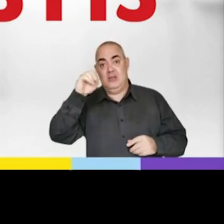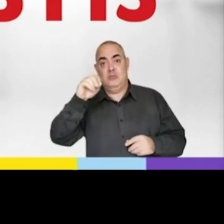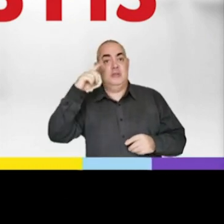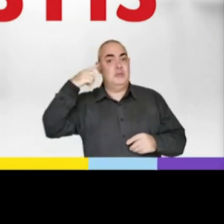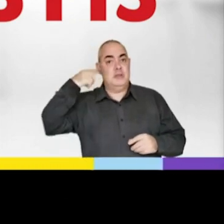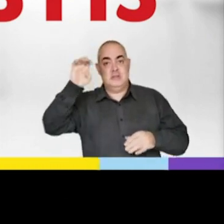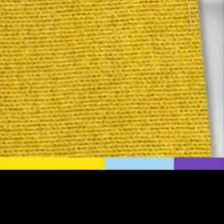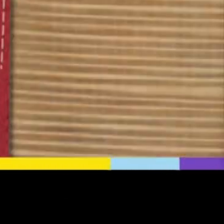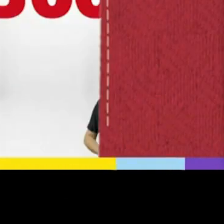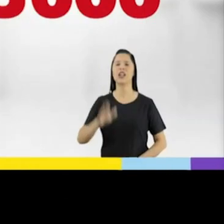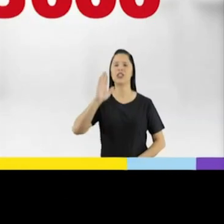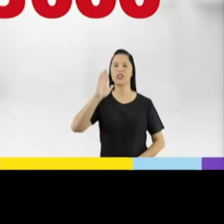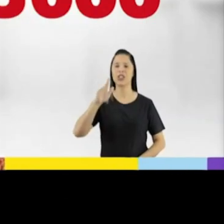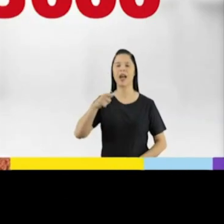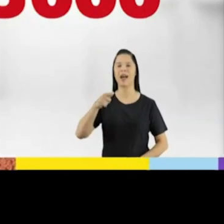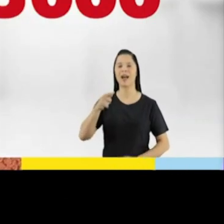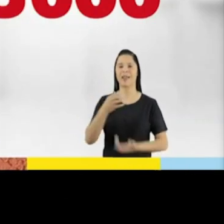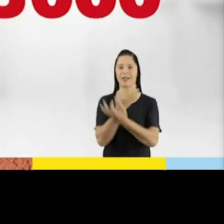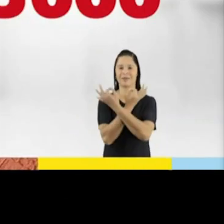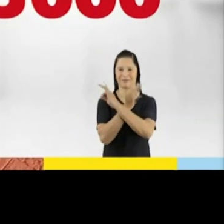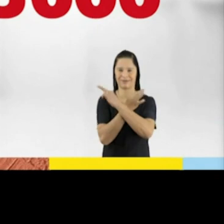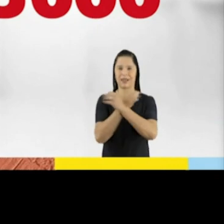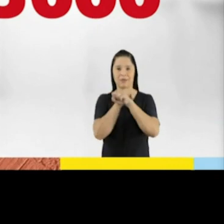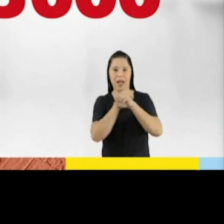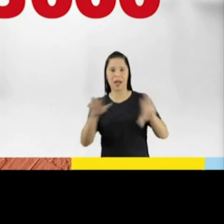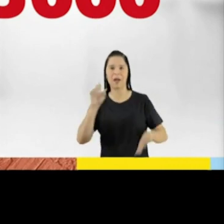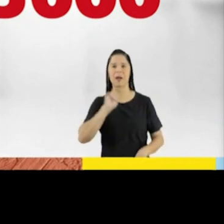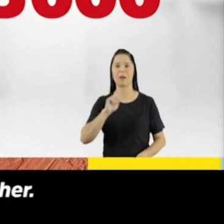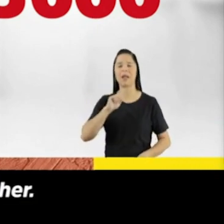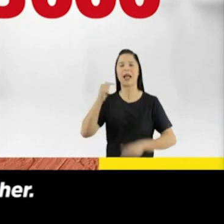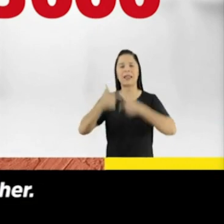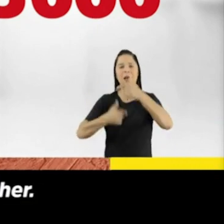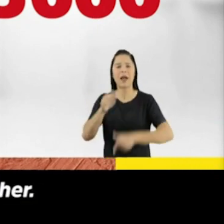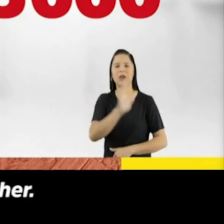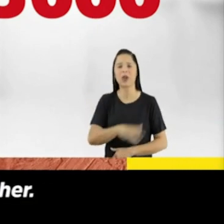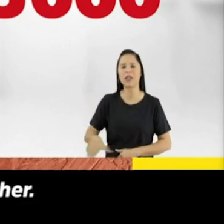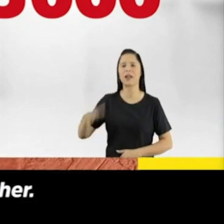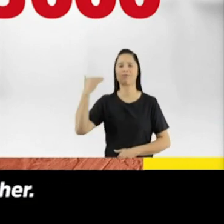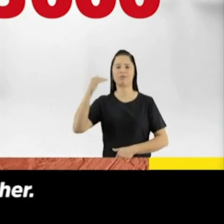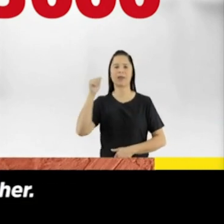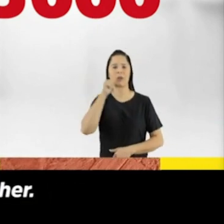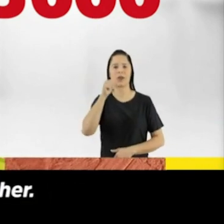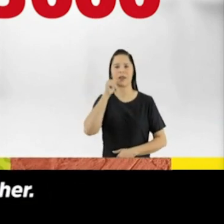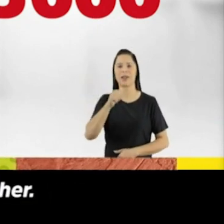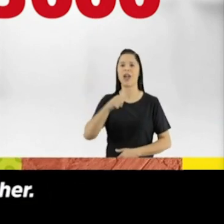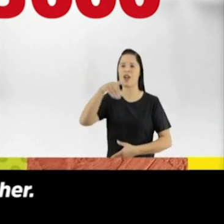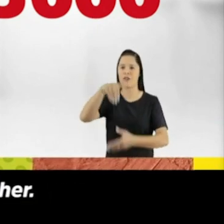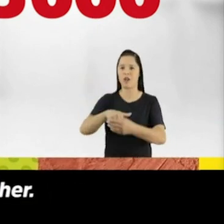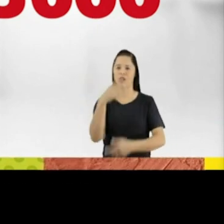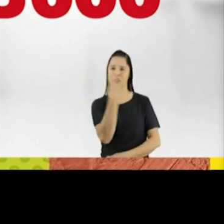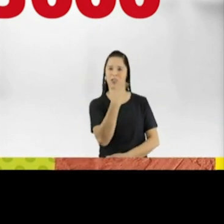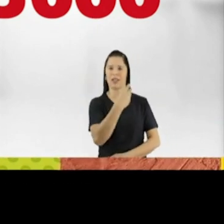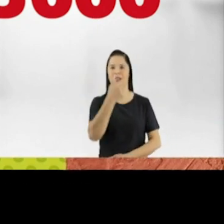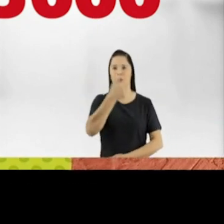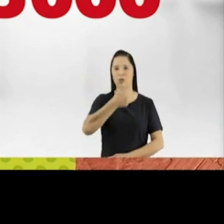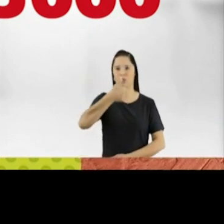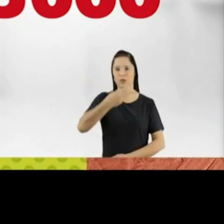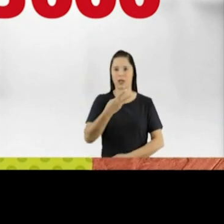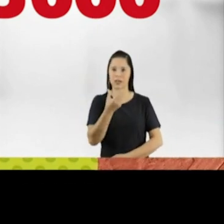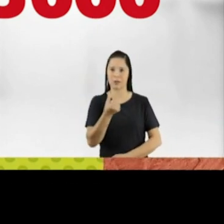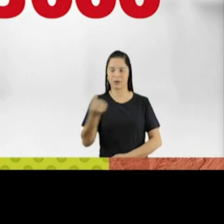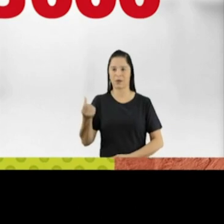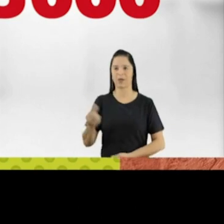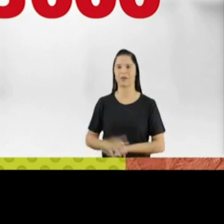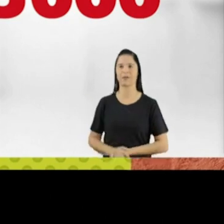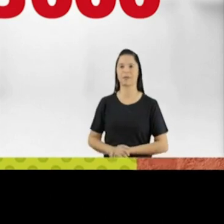13113. De Conselheiro Lafayette para Minas Gerais, atuo com criança, adolescente e mulher. Vote Zilda